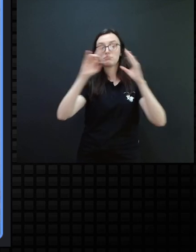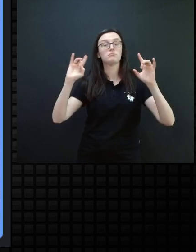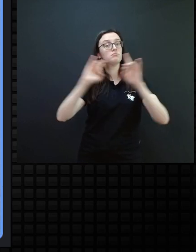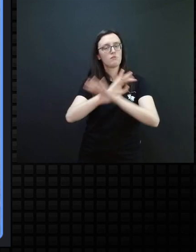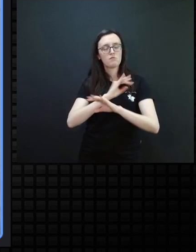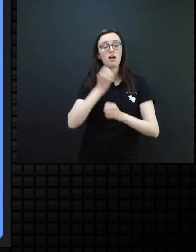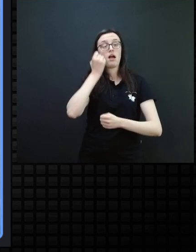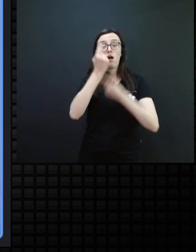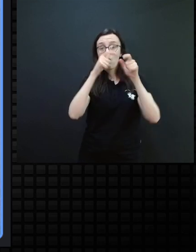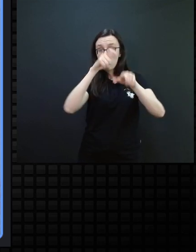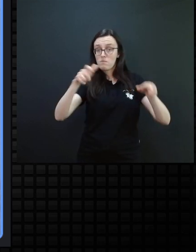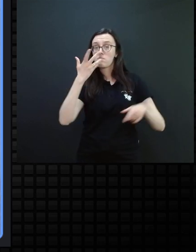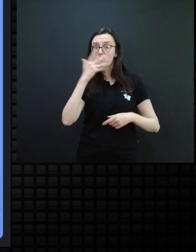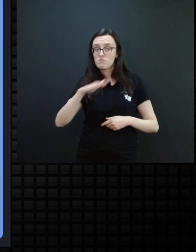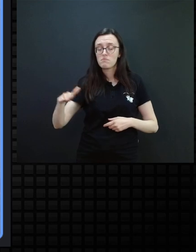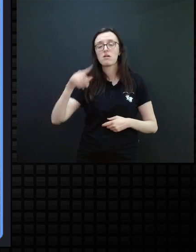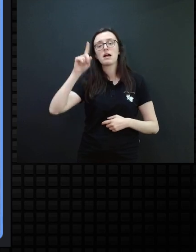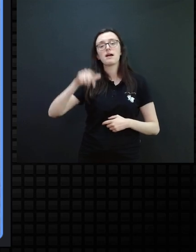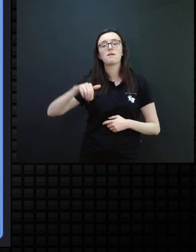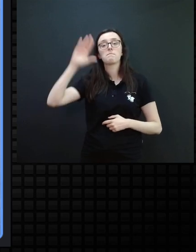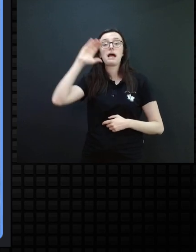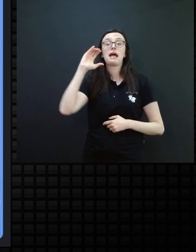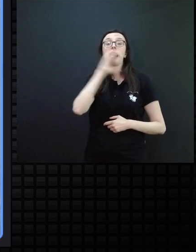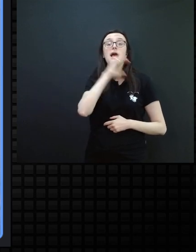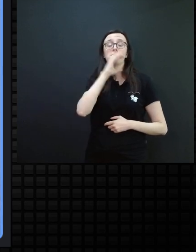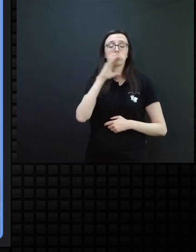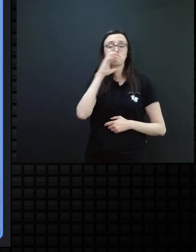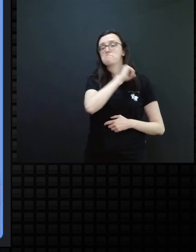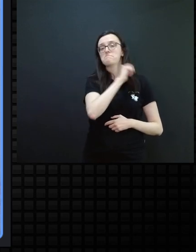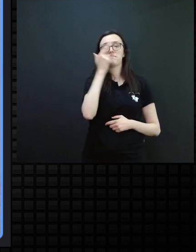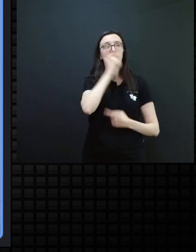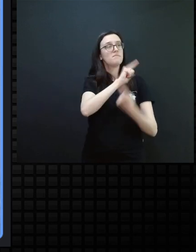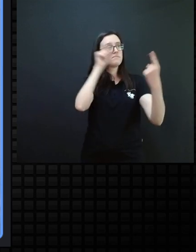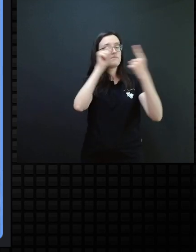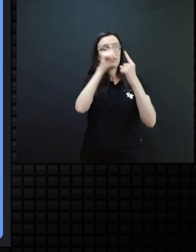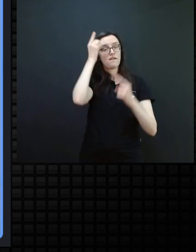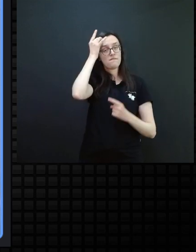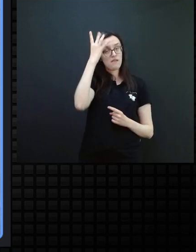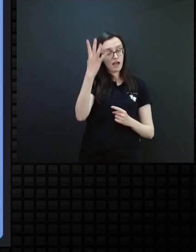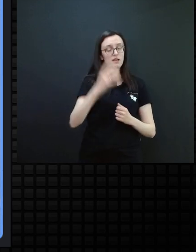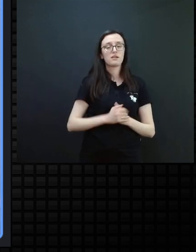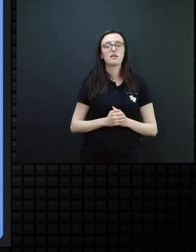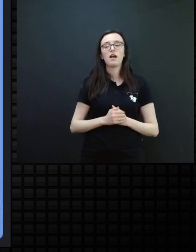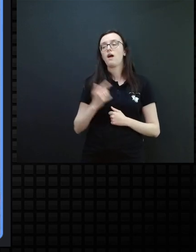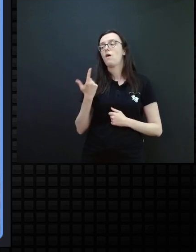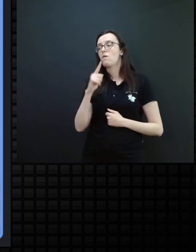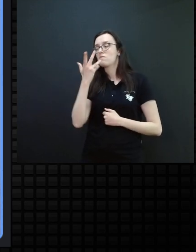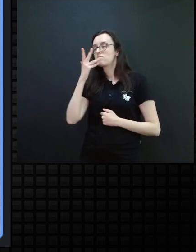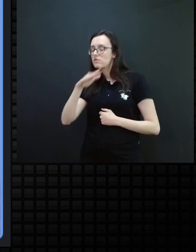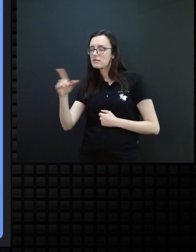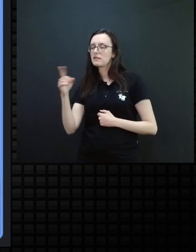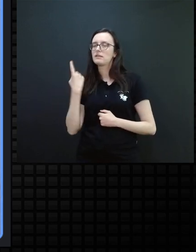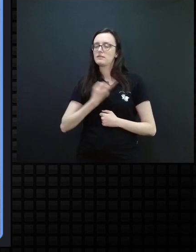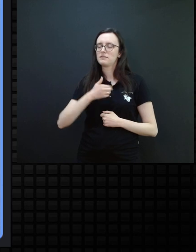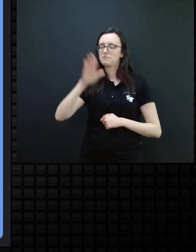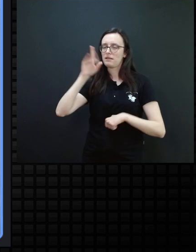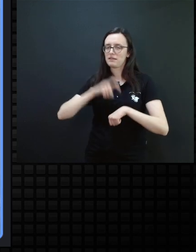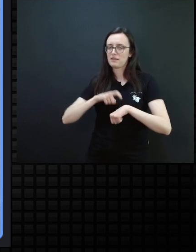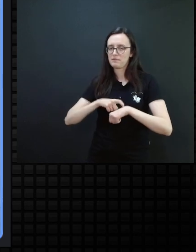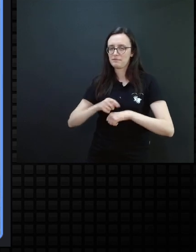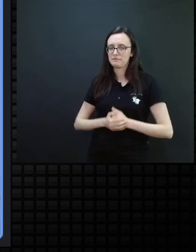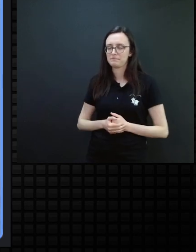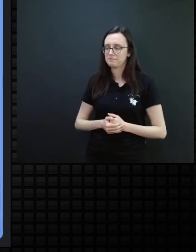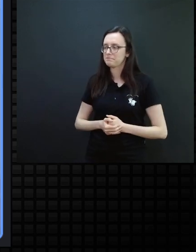algumas crianças vai ser muito mais rápido, mais fácil e para outras nós vamos levar mais tempo.